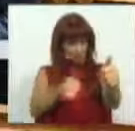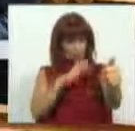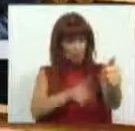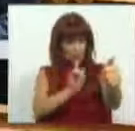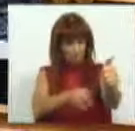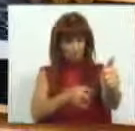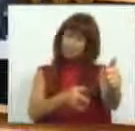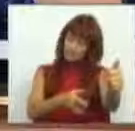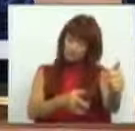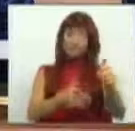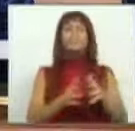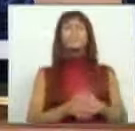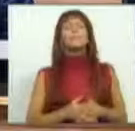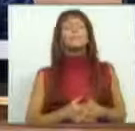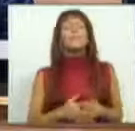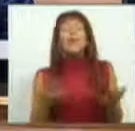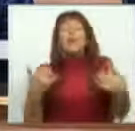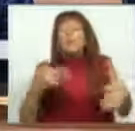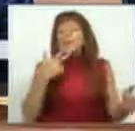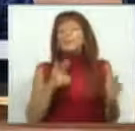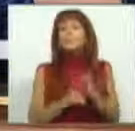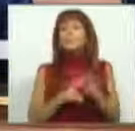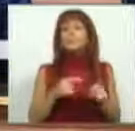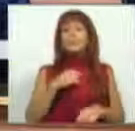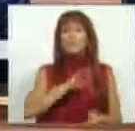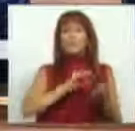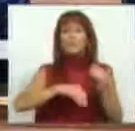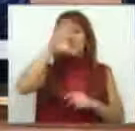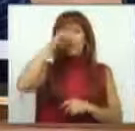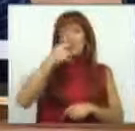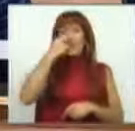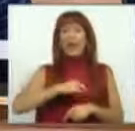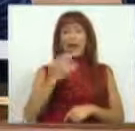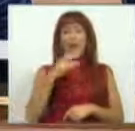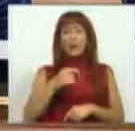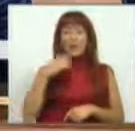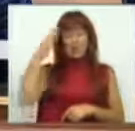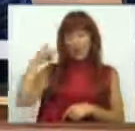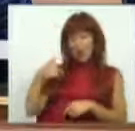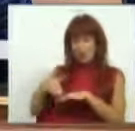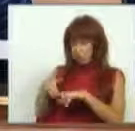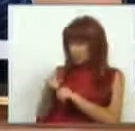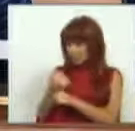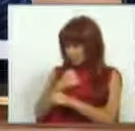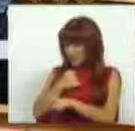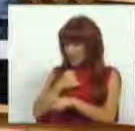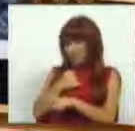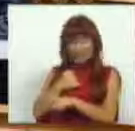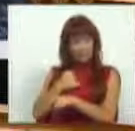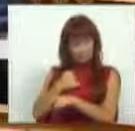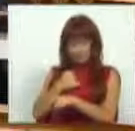estava a dizer. Mas a verdade é que o Sr. Secretário de Estado cometeu um erro, achar que nós também não fazemos o nosso trabalho.